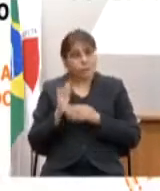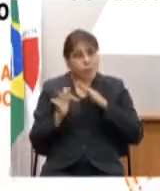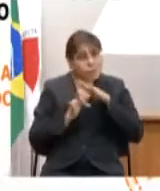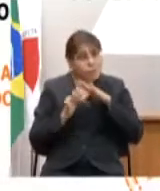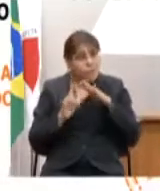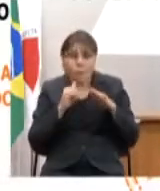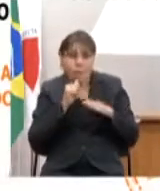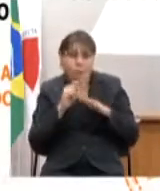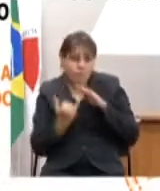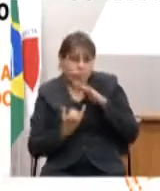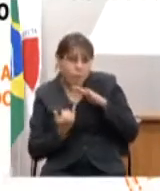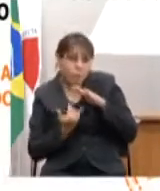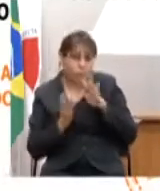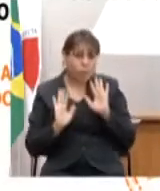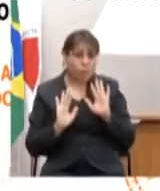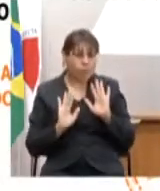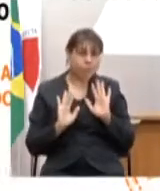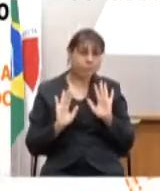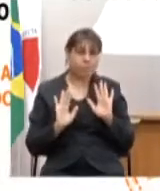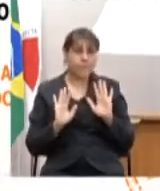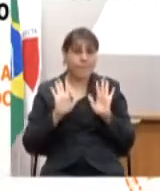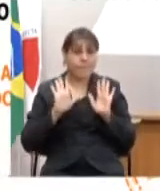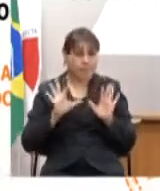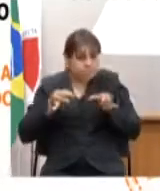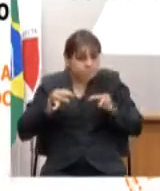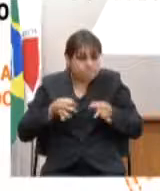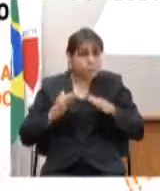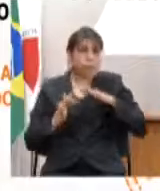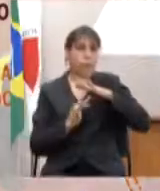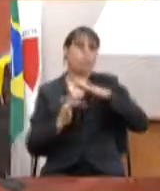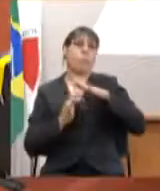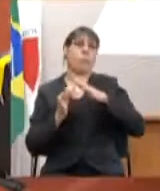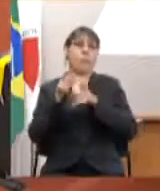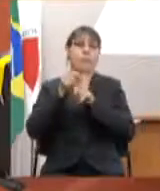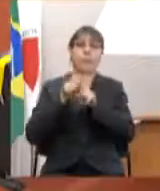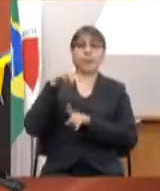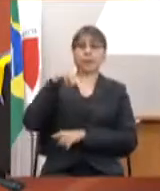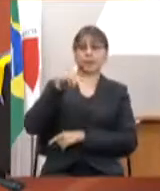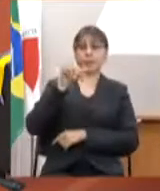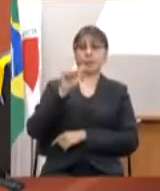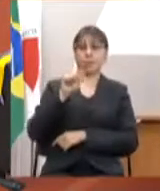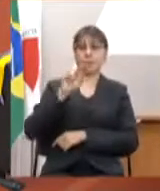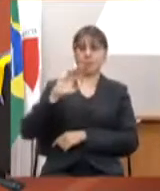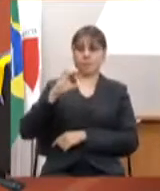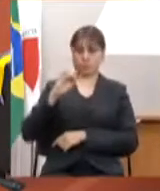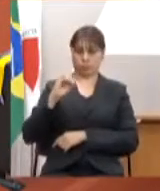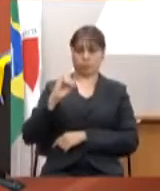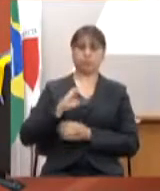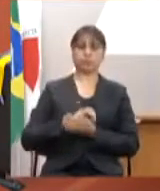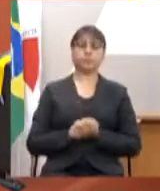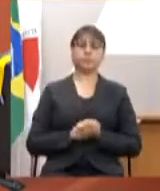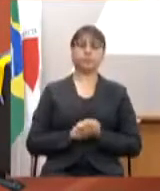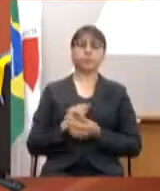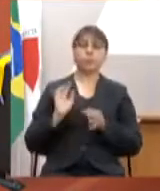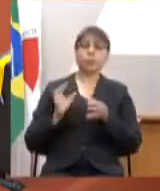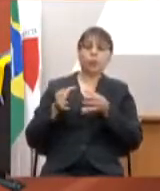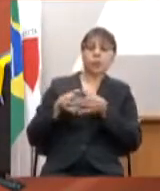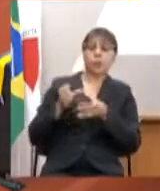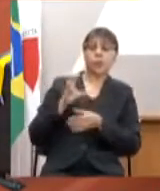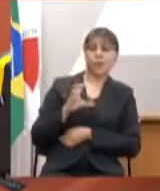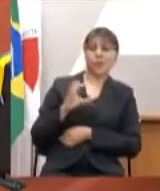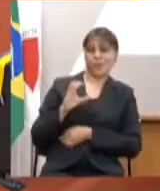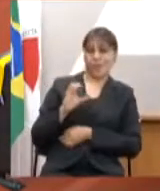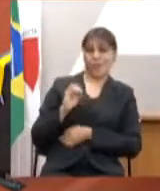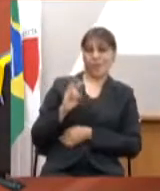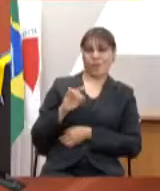e depois o formalizamos em março pode passar o comitê covid que